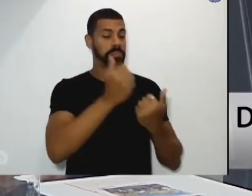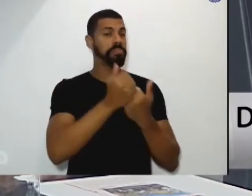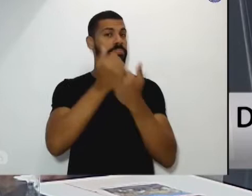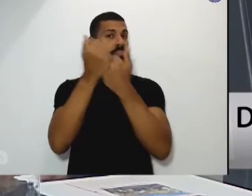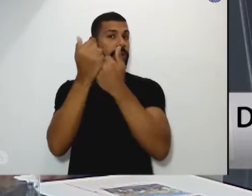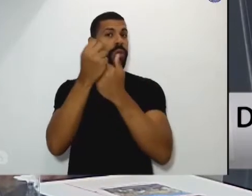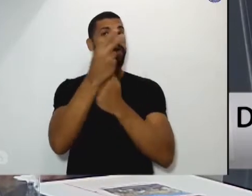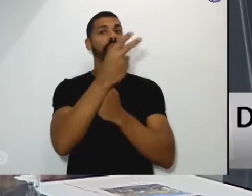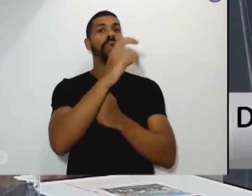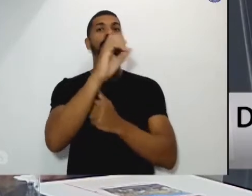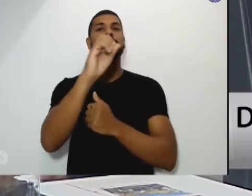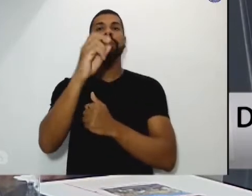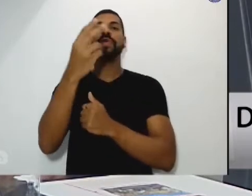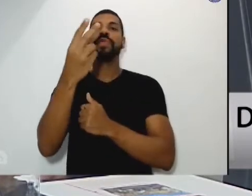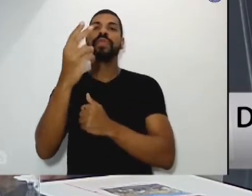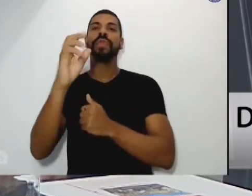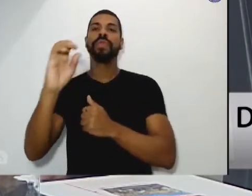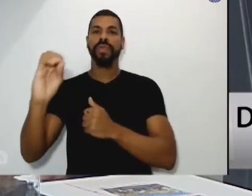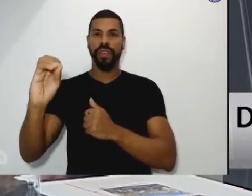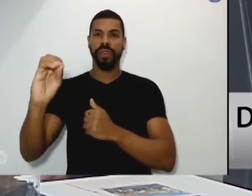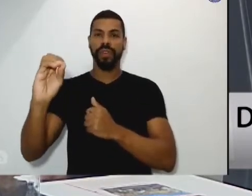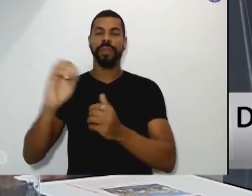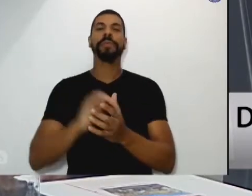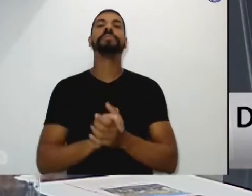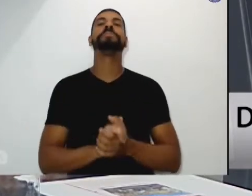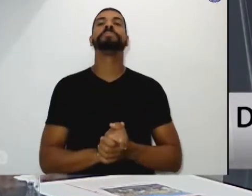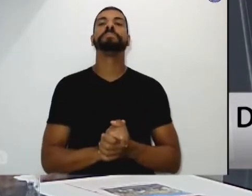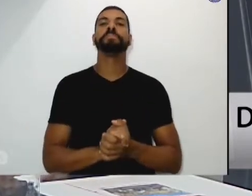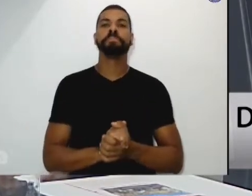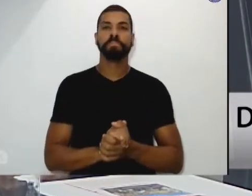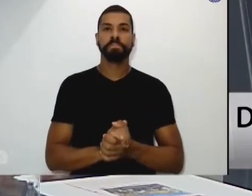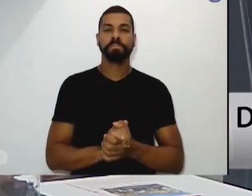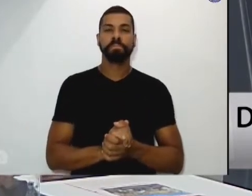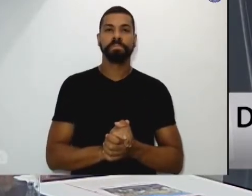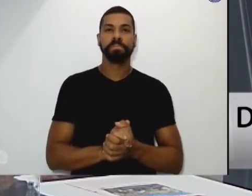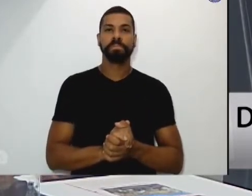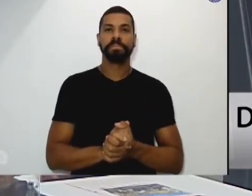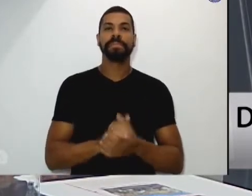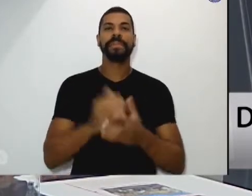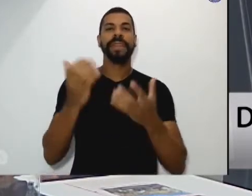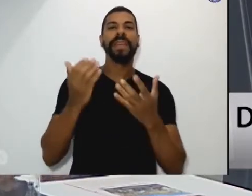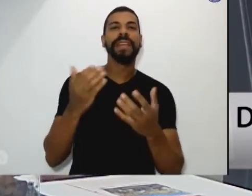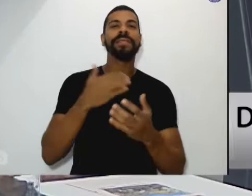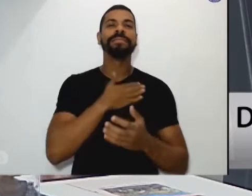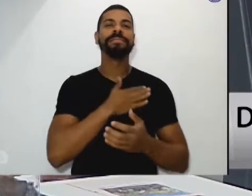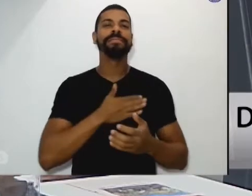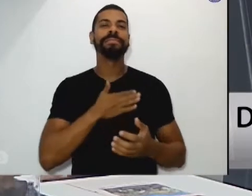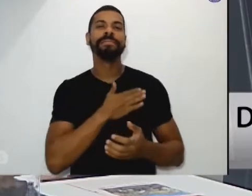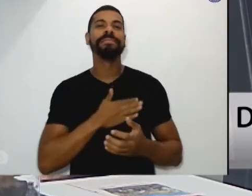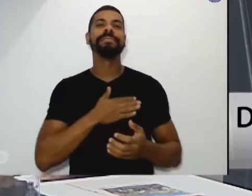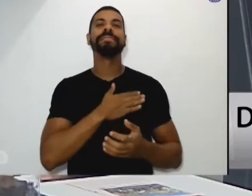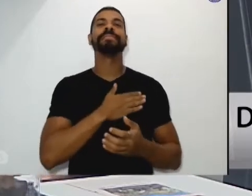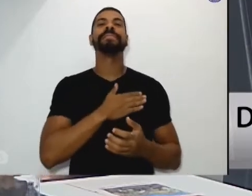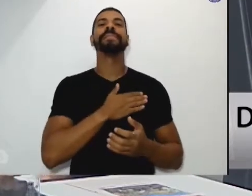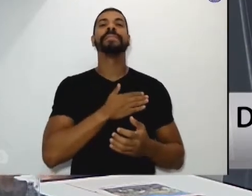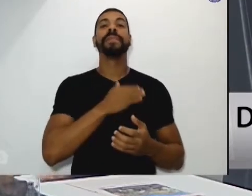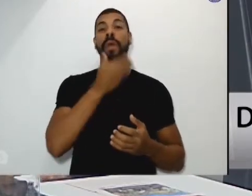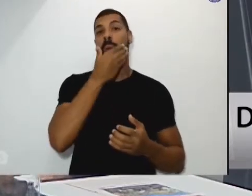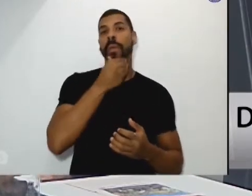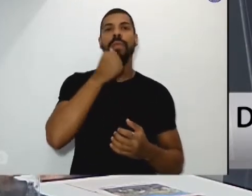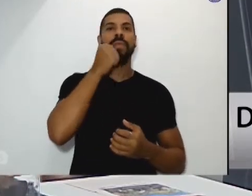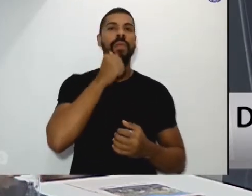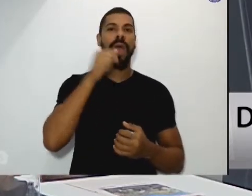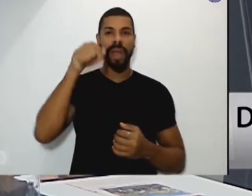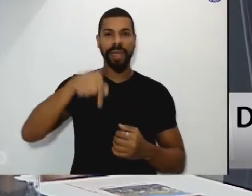Diz o nosso querido Papa Francisco. Queridos irmãos e irmãs do Brasil, iniciamos a